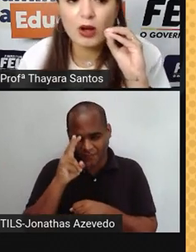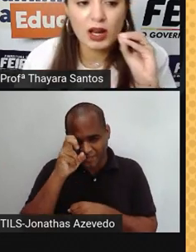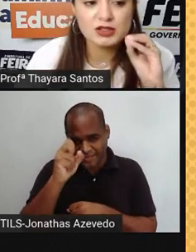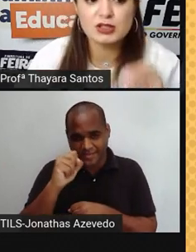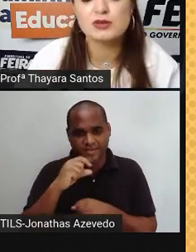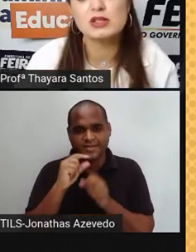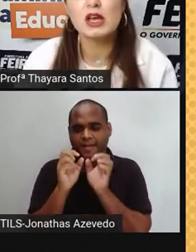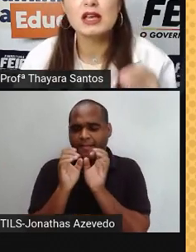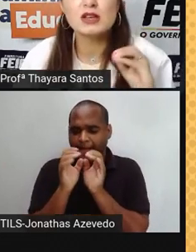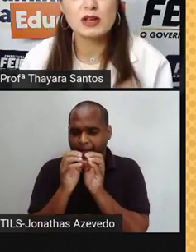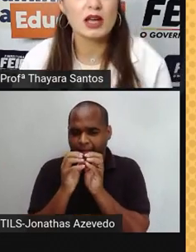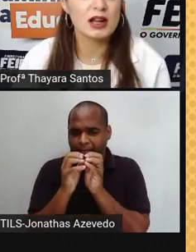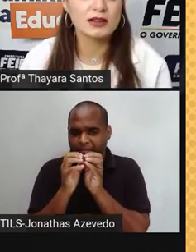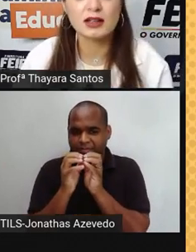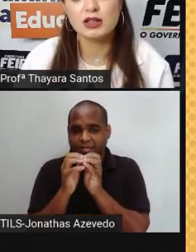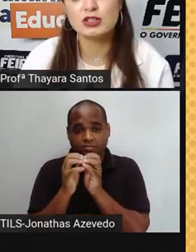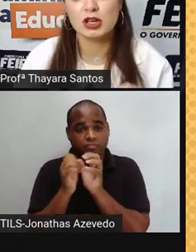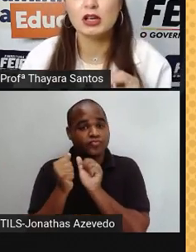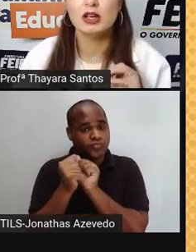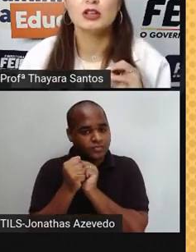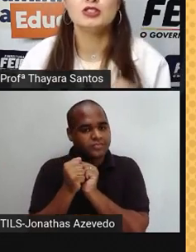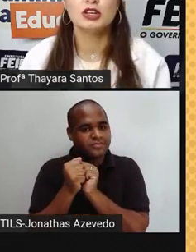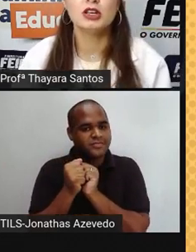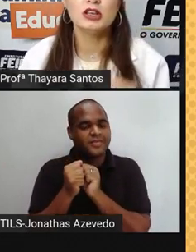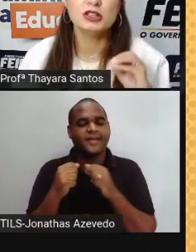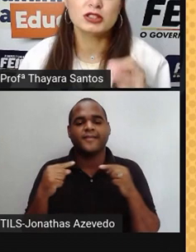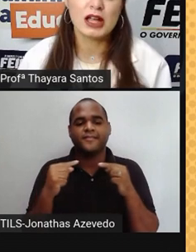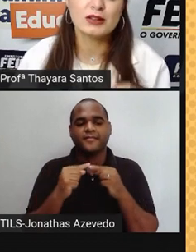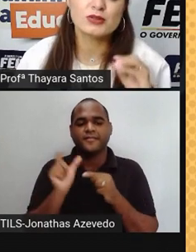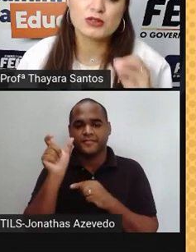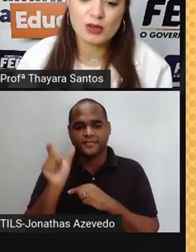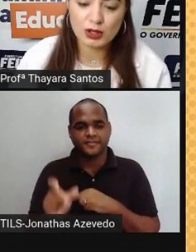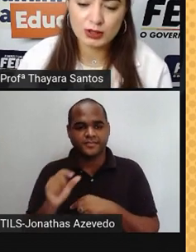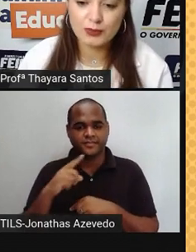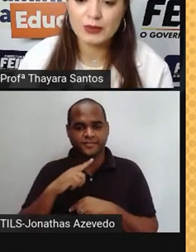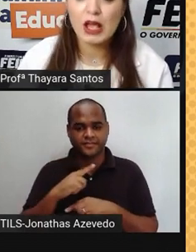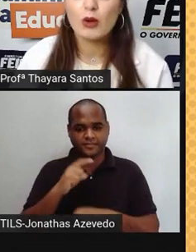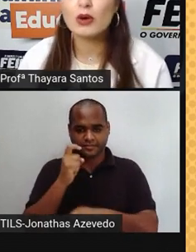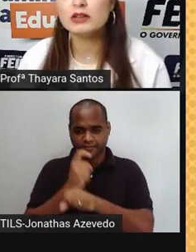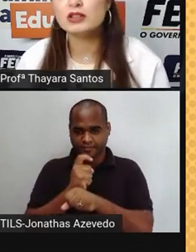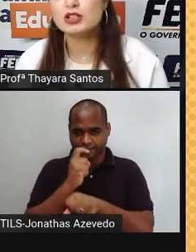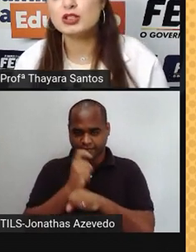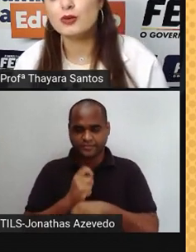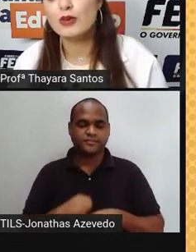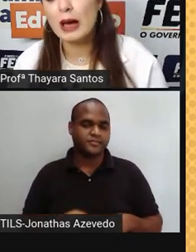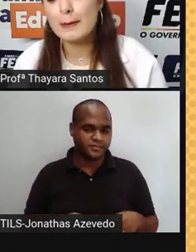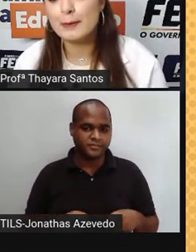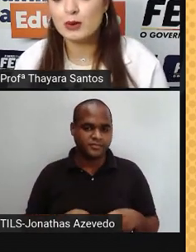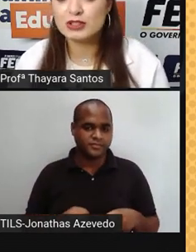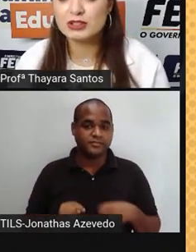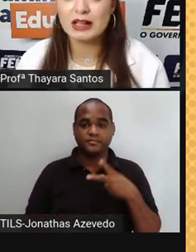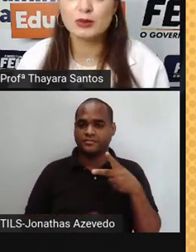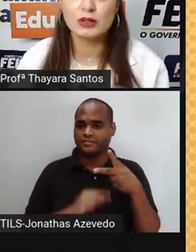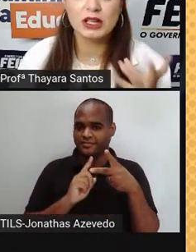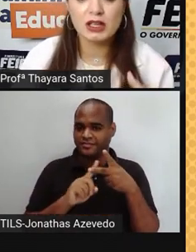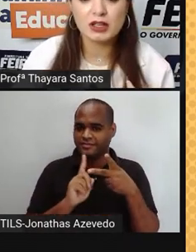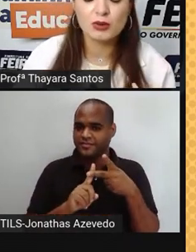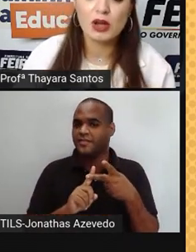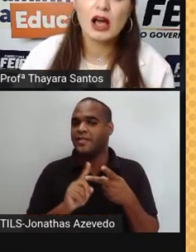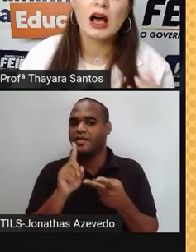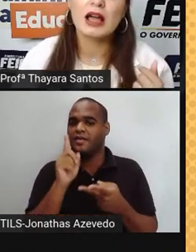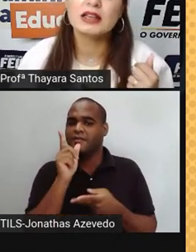outro, bem coladinhos. Isso é característica de estado sólido. Quando a gente vai para o estado